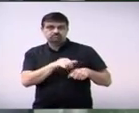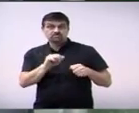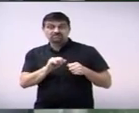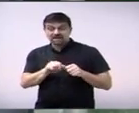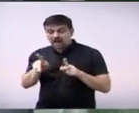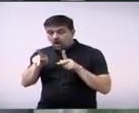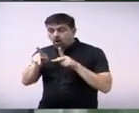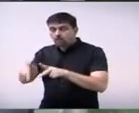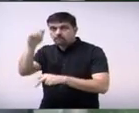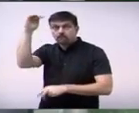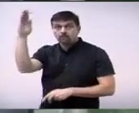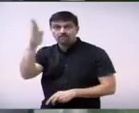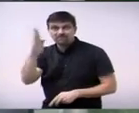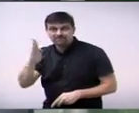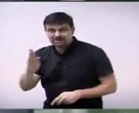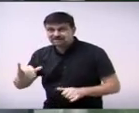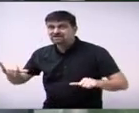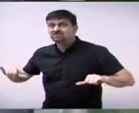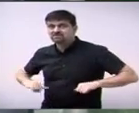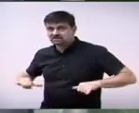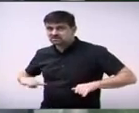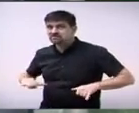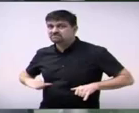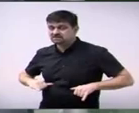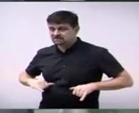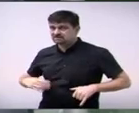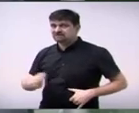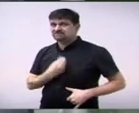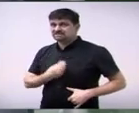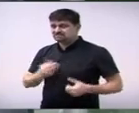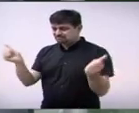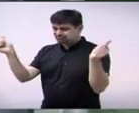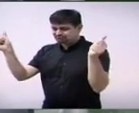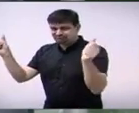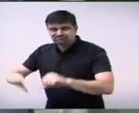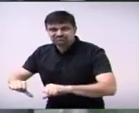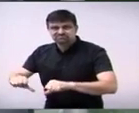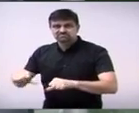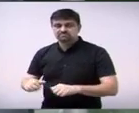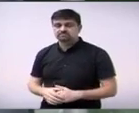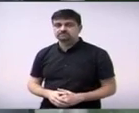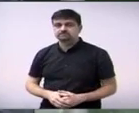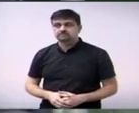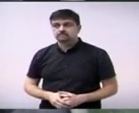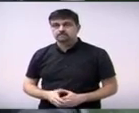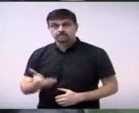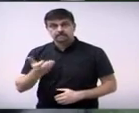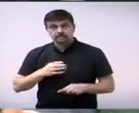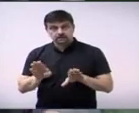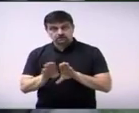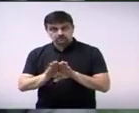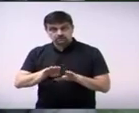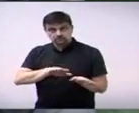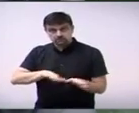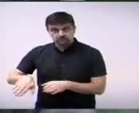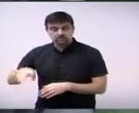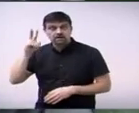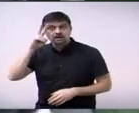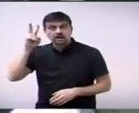brasileira e para a democracia quero falar da minha indicação aqui